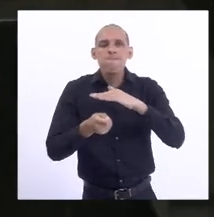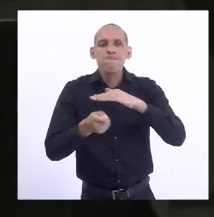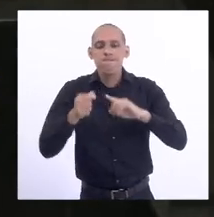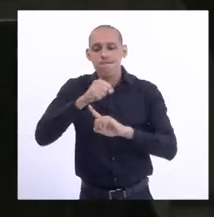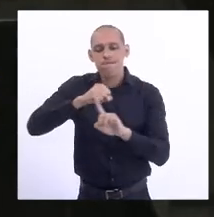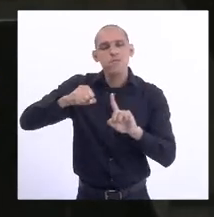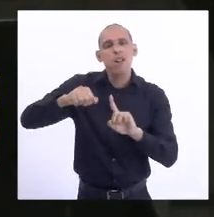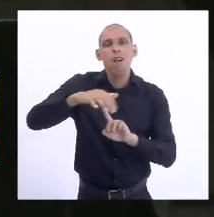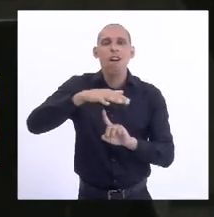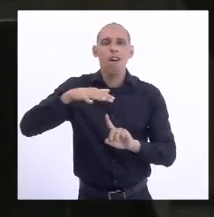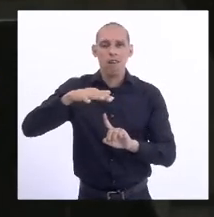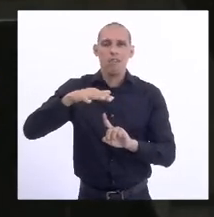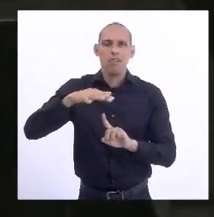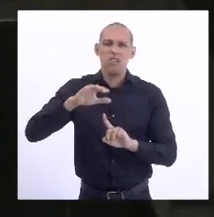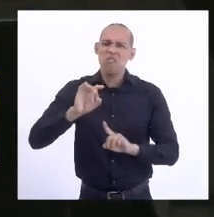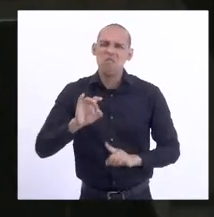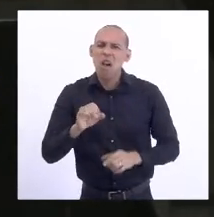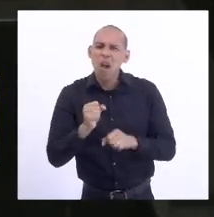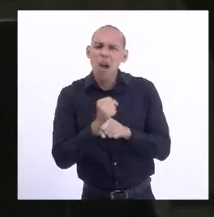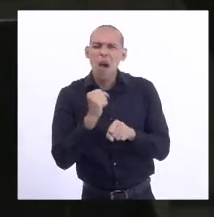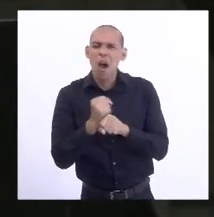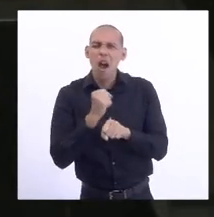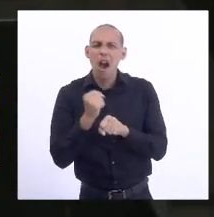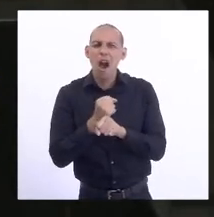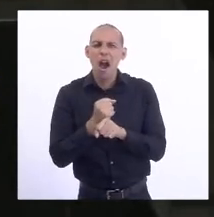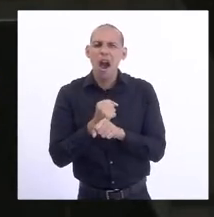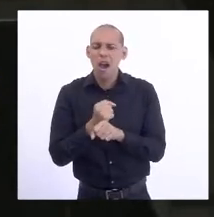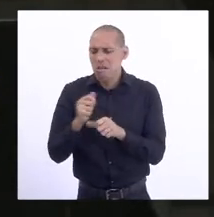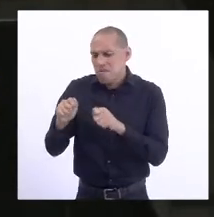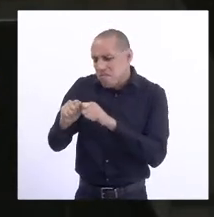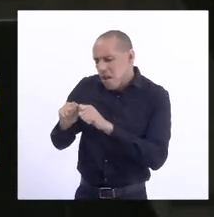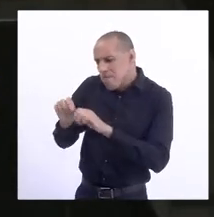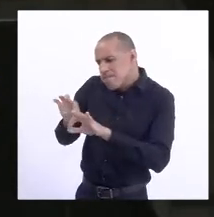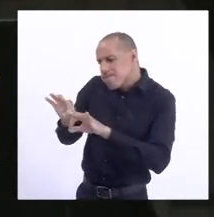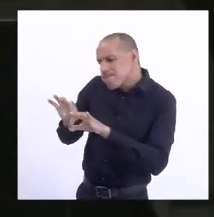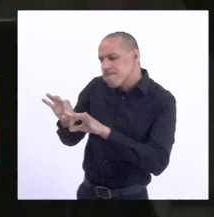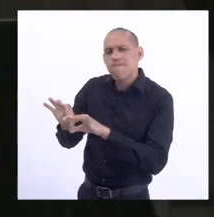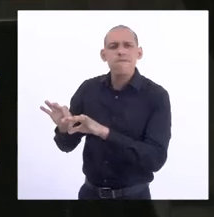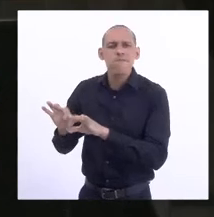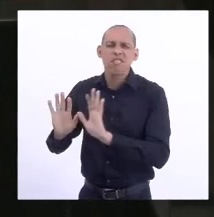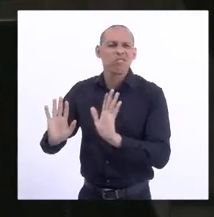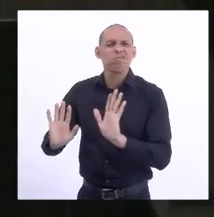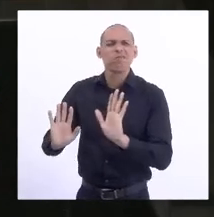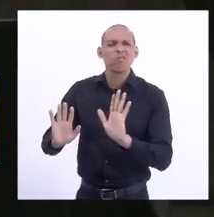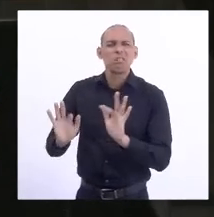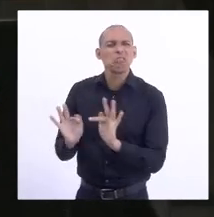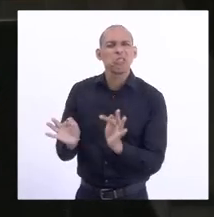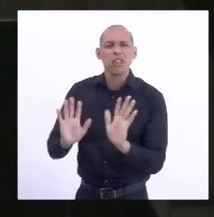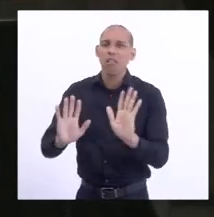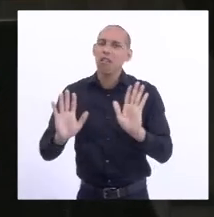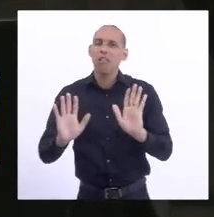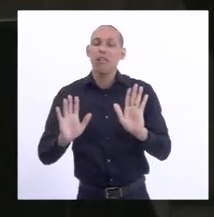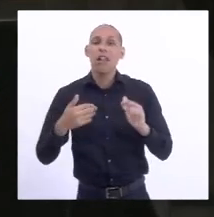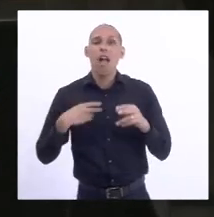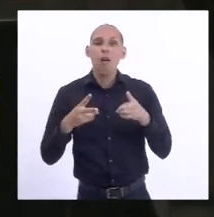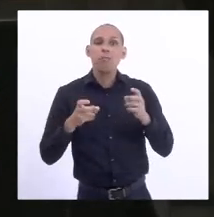e não de uma obra que se materializa. E o que observo muito